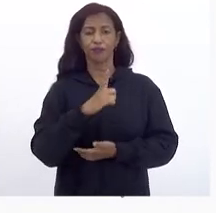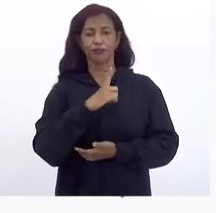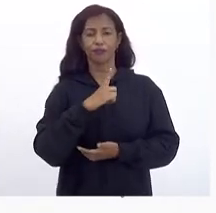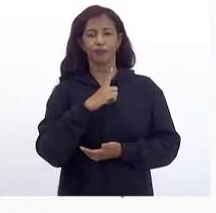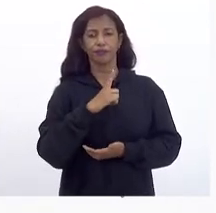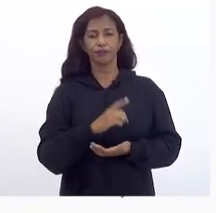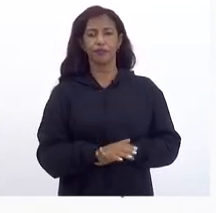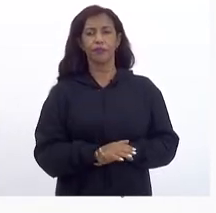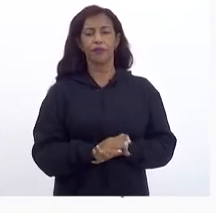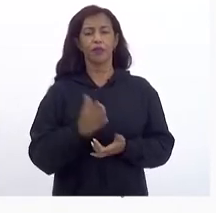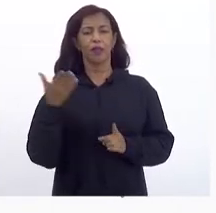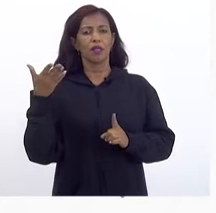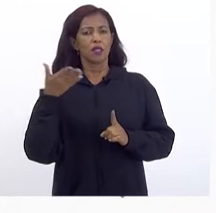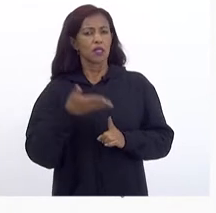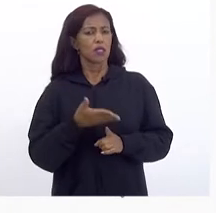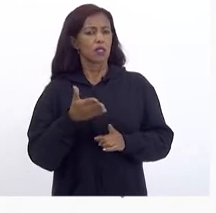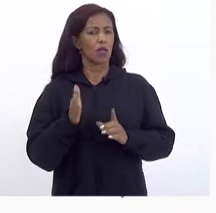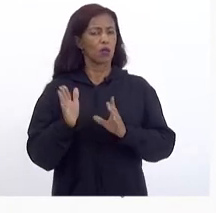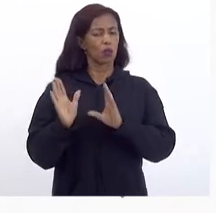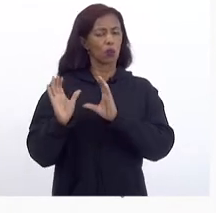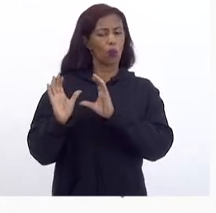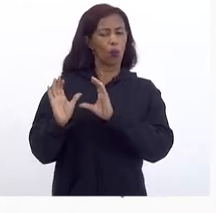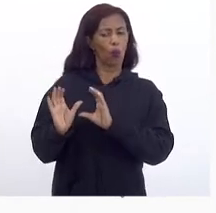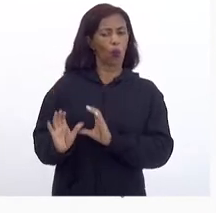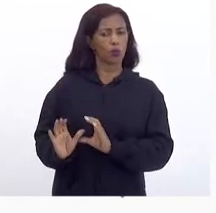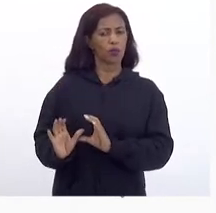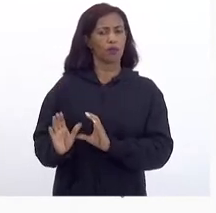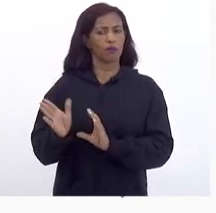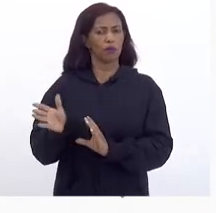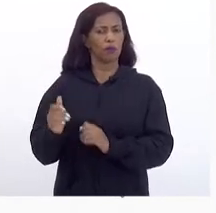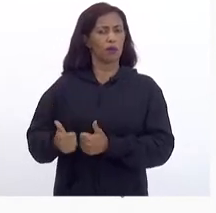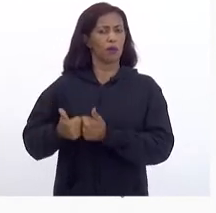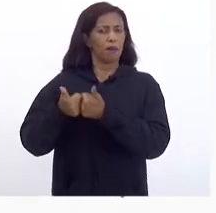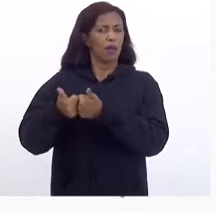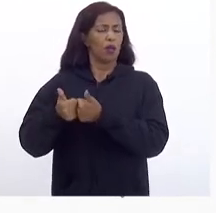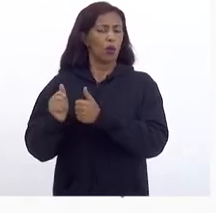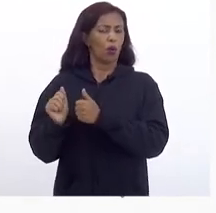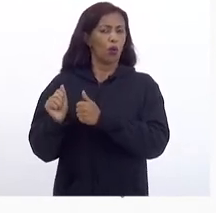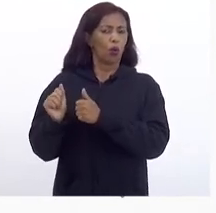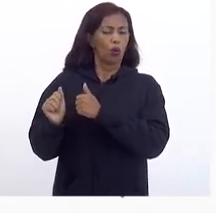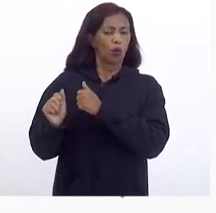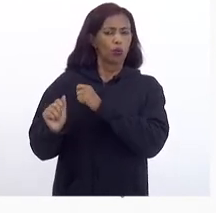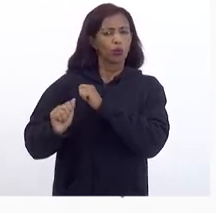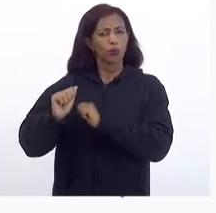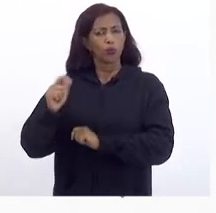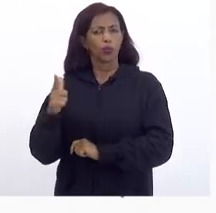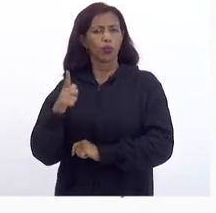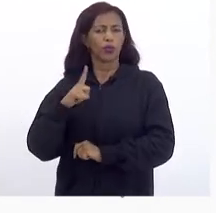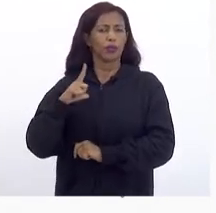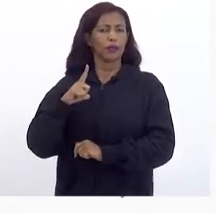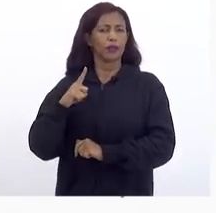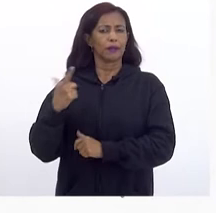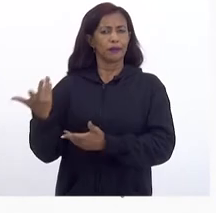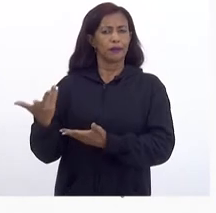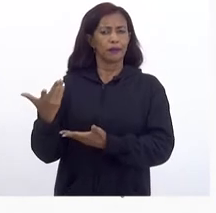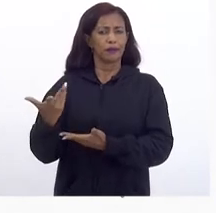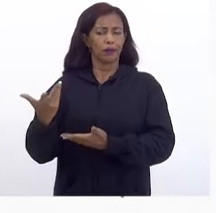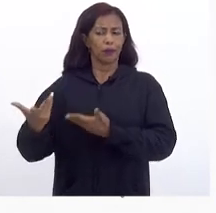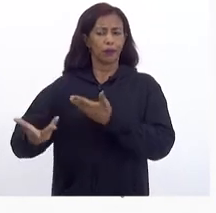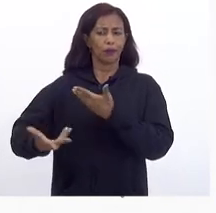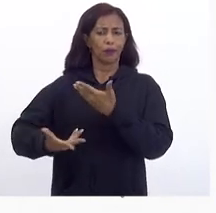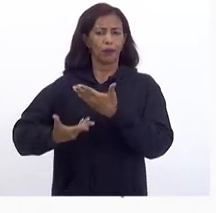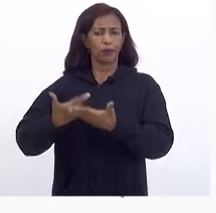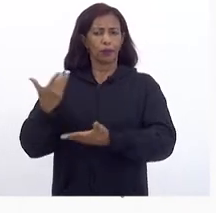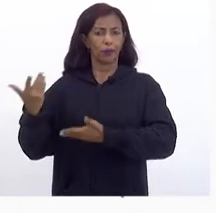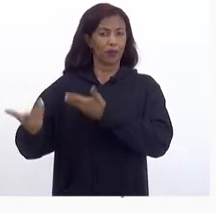Sendo conservador É melhor Do que A gente ter Uma projeção Muito otimista Que